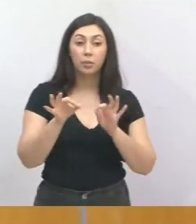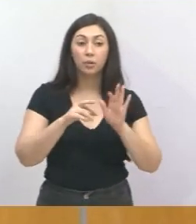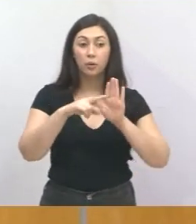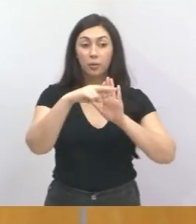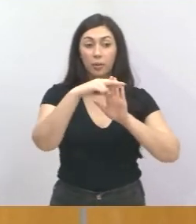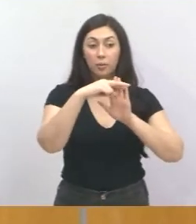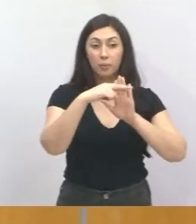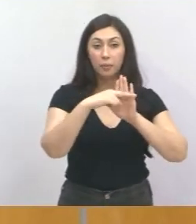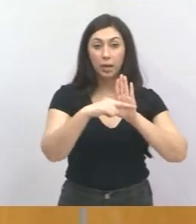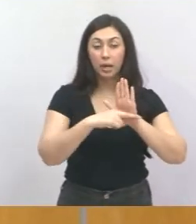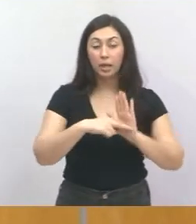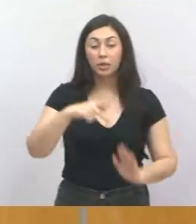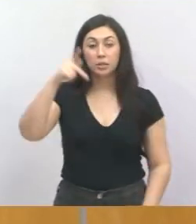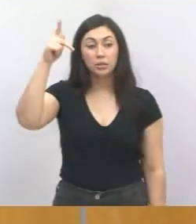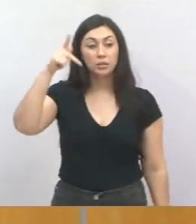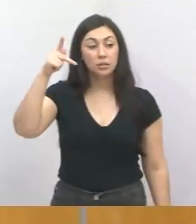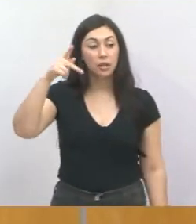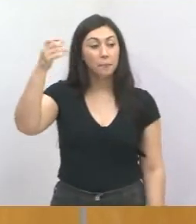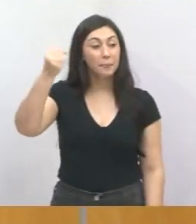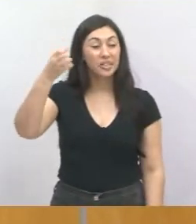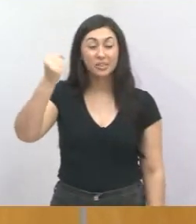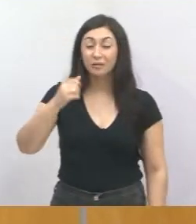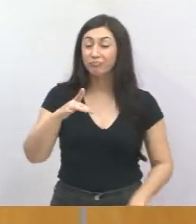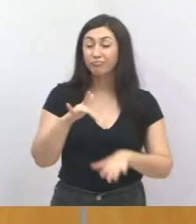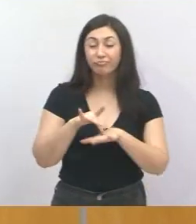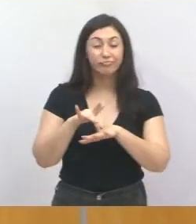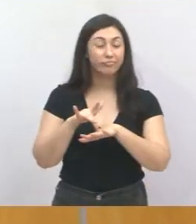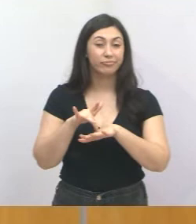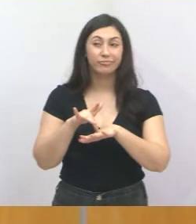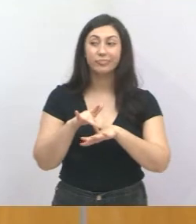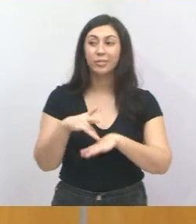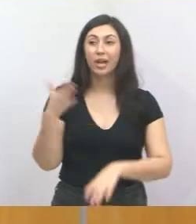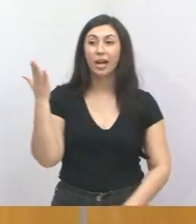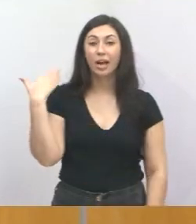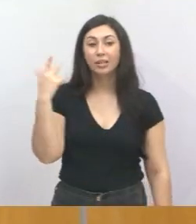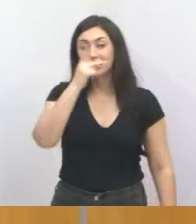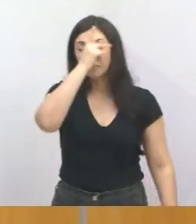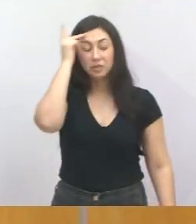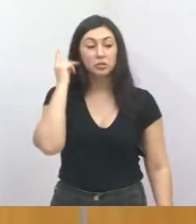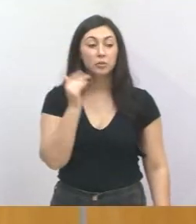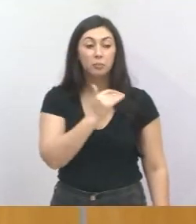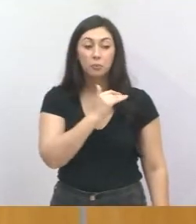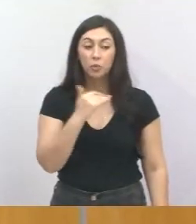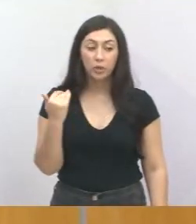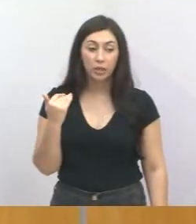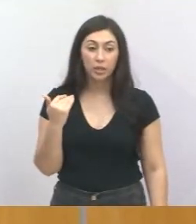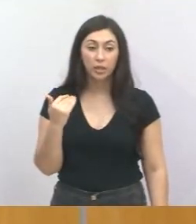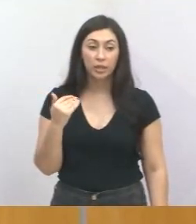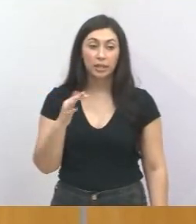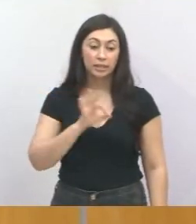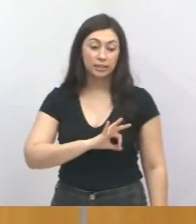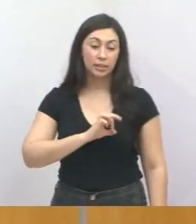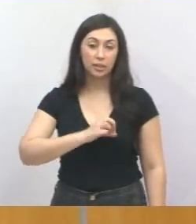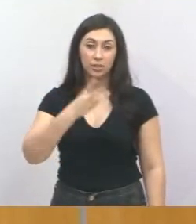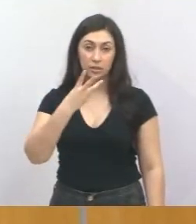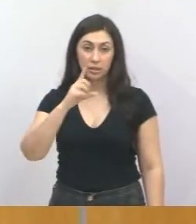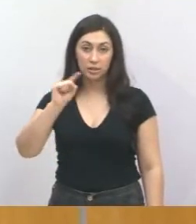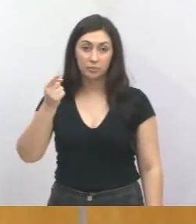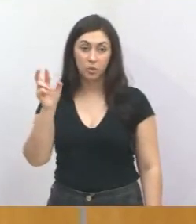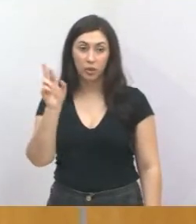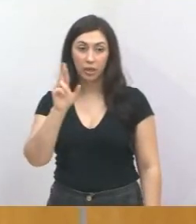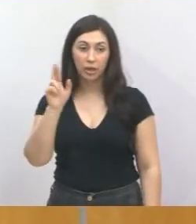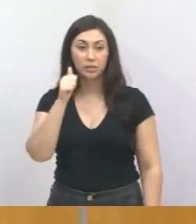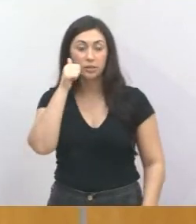da pensão que é absurda, né? Antes a pessoa falecia, ganhava 3 mil reais, vereador Paulinho,